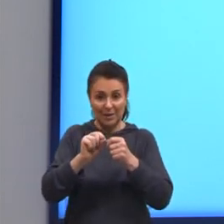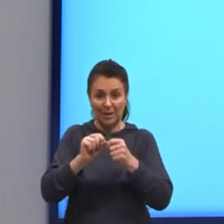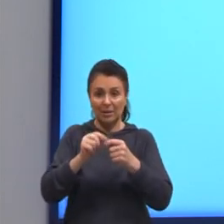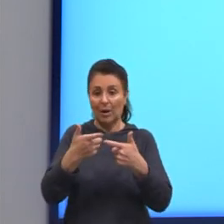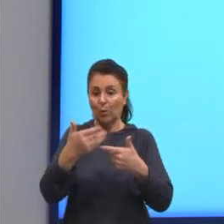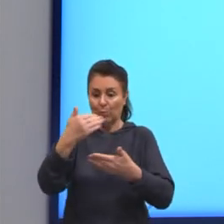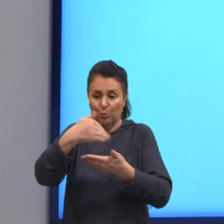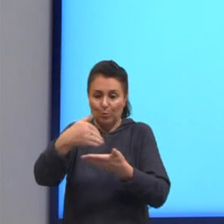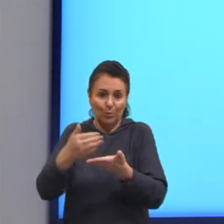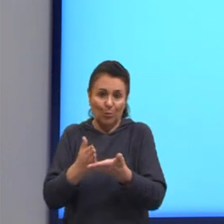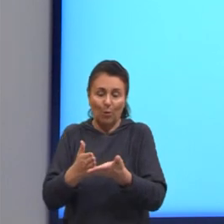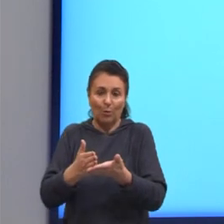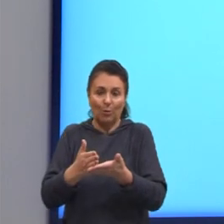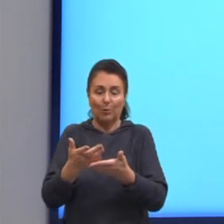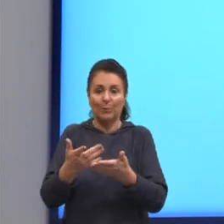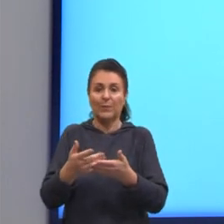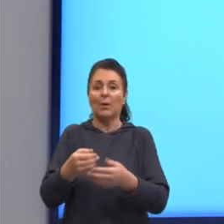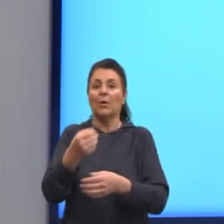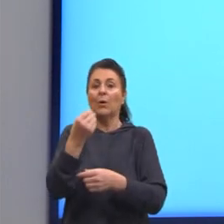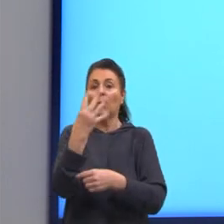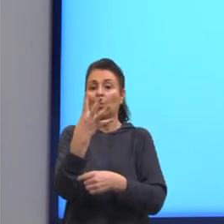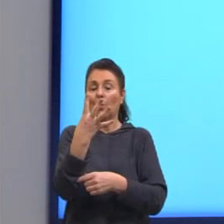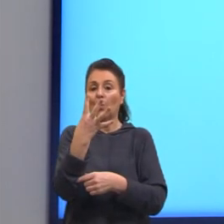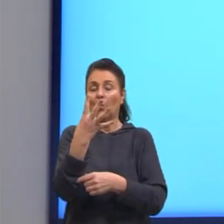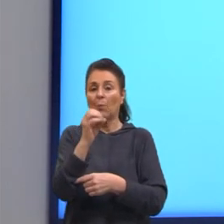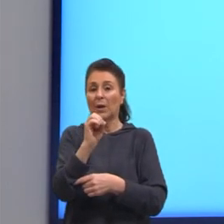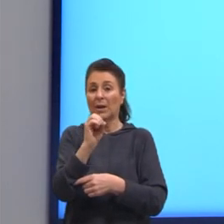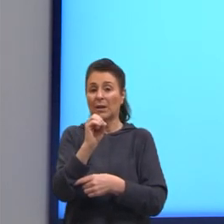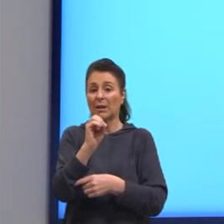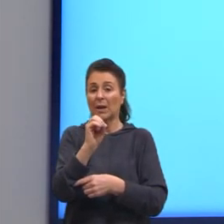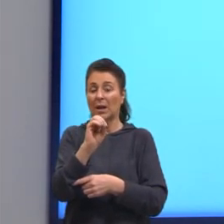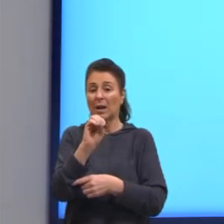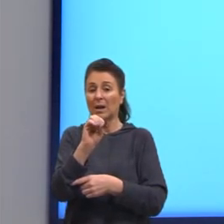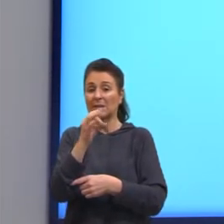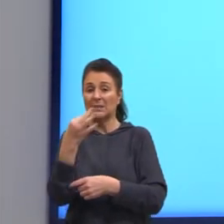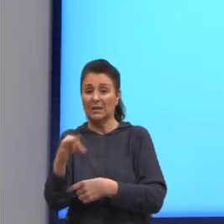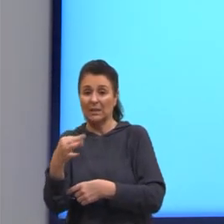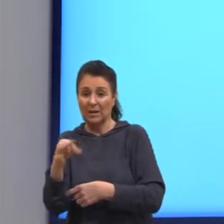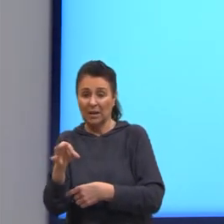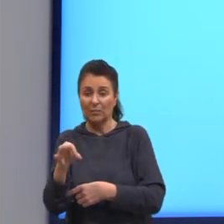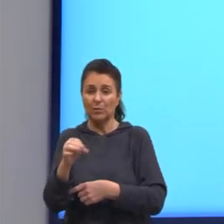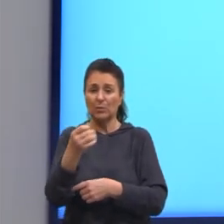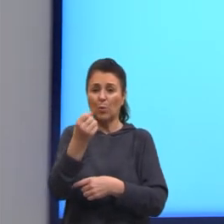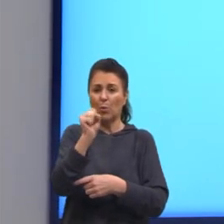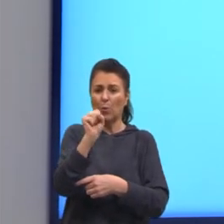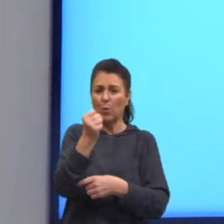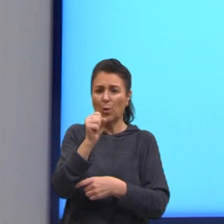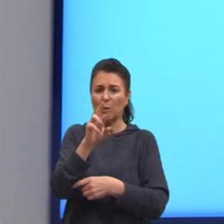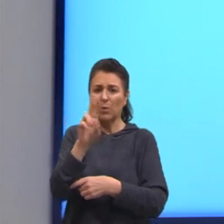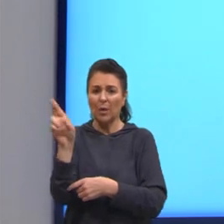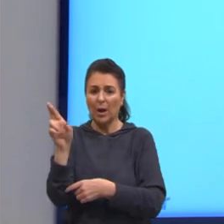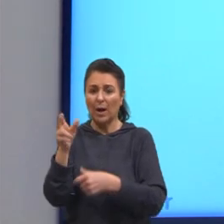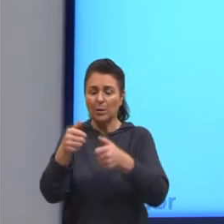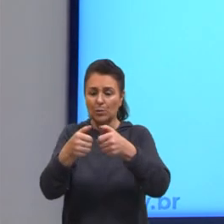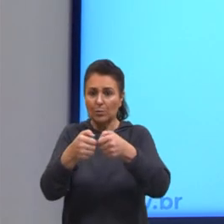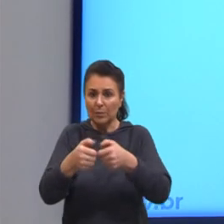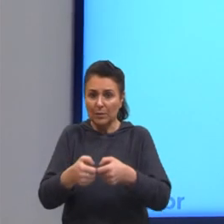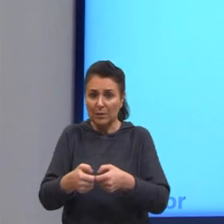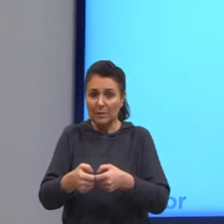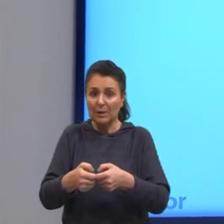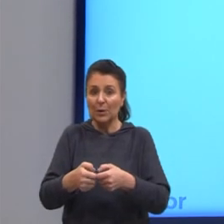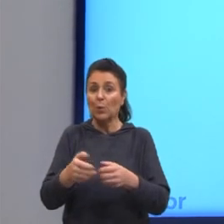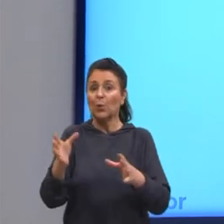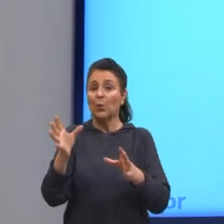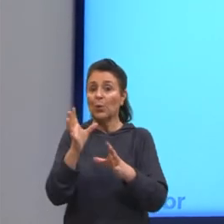Então, 40 centavos do açúcar, 8 reais do amendoim. O gasto total seria de 8 reais e 40 centavos.